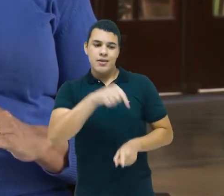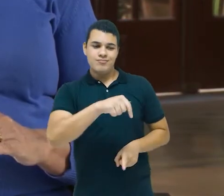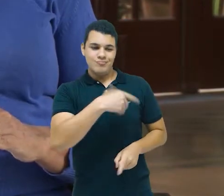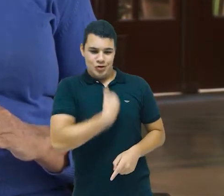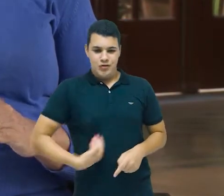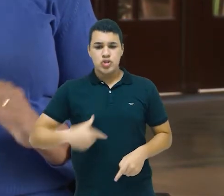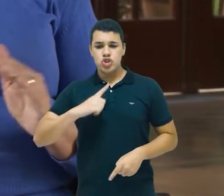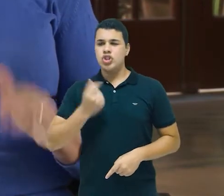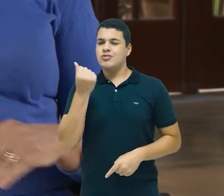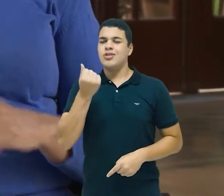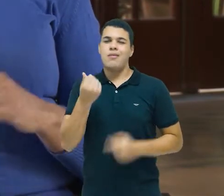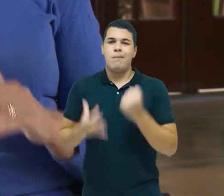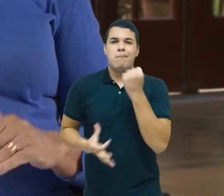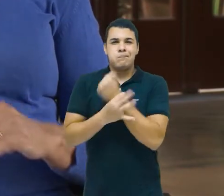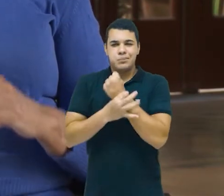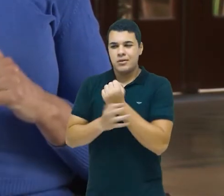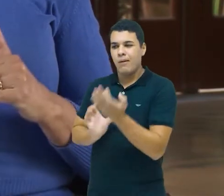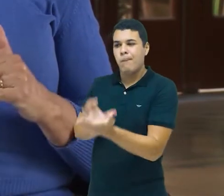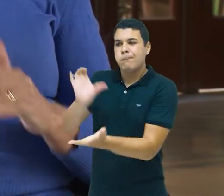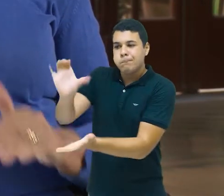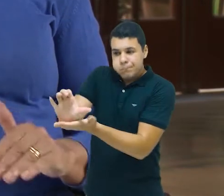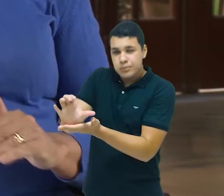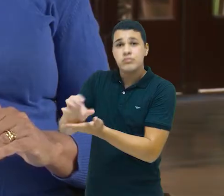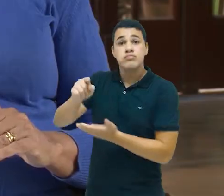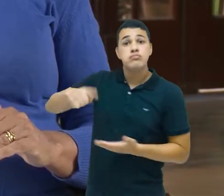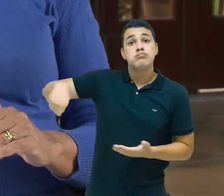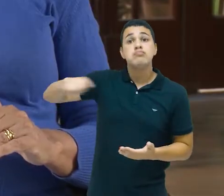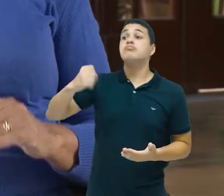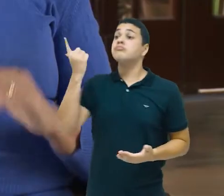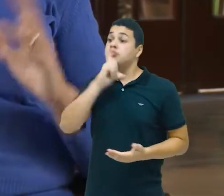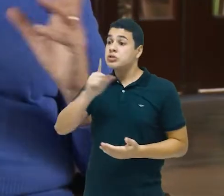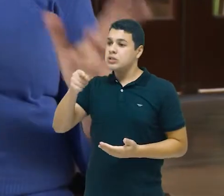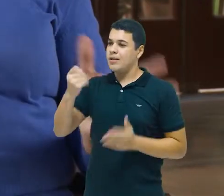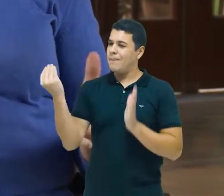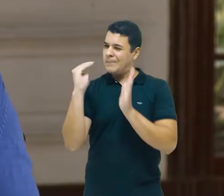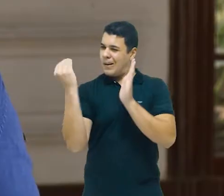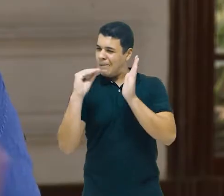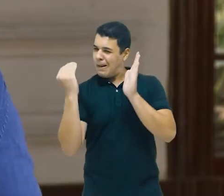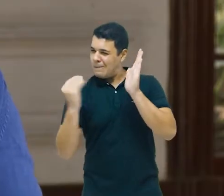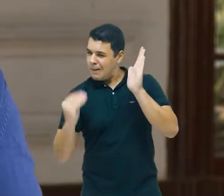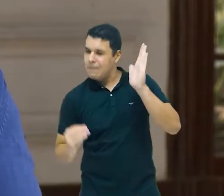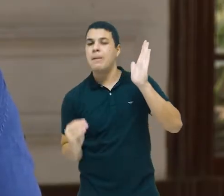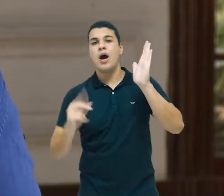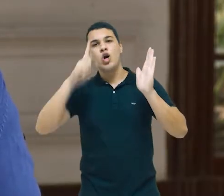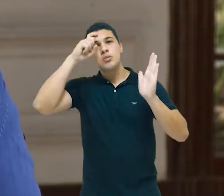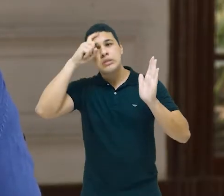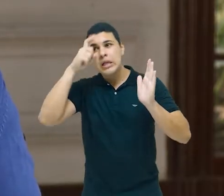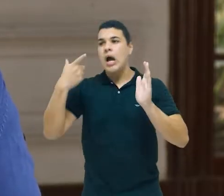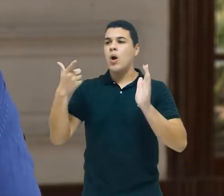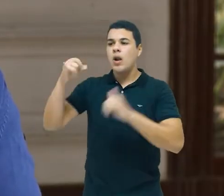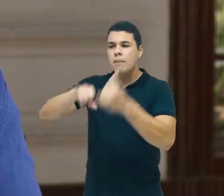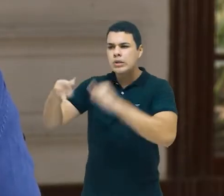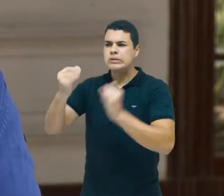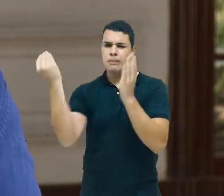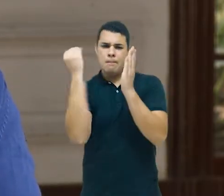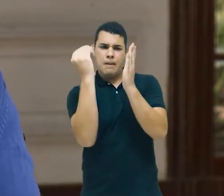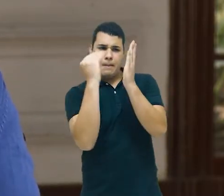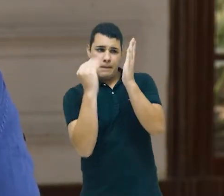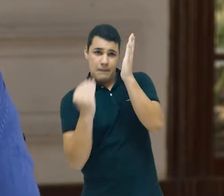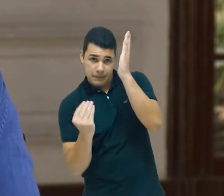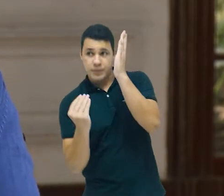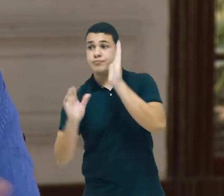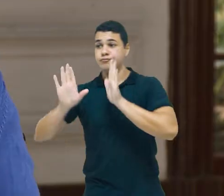fazia isso, credenciava serviços privados, havia, então, as instituições públicas,